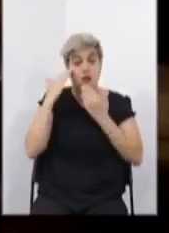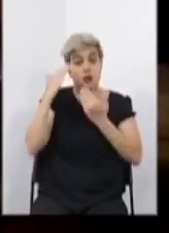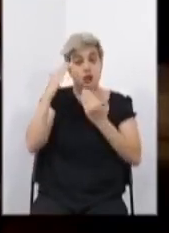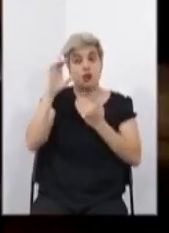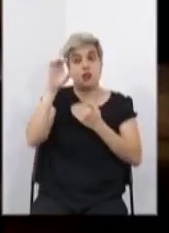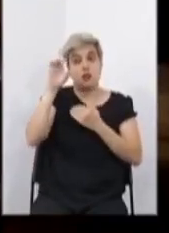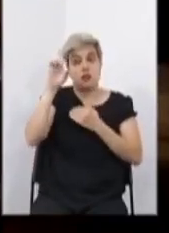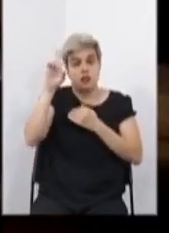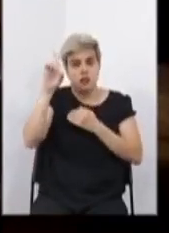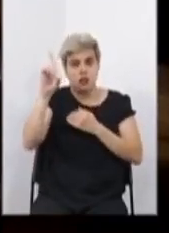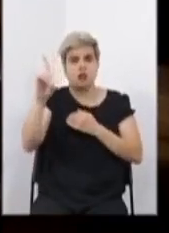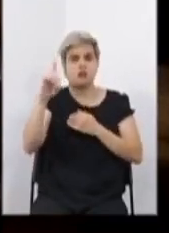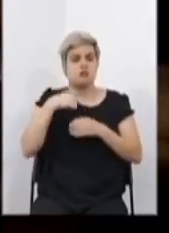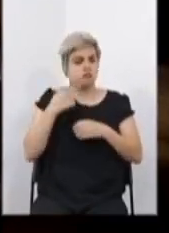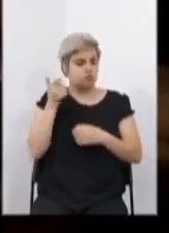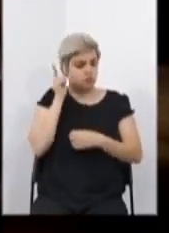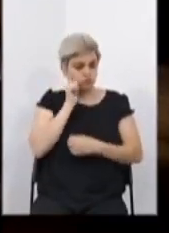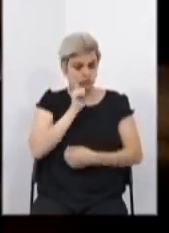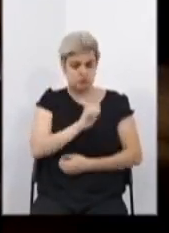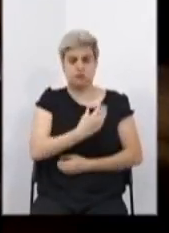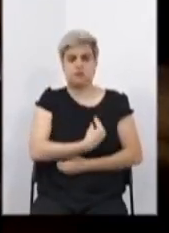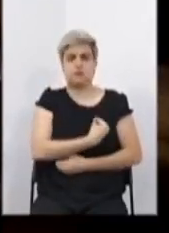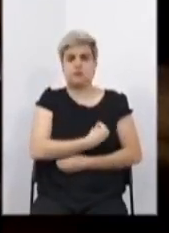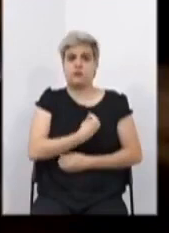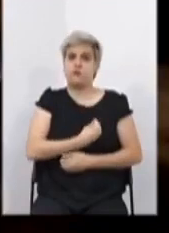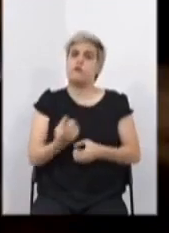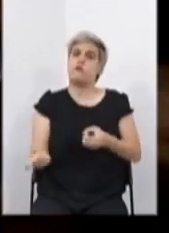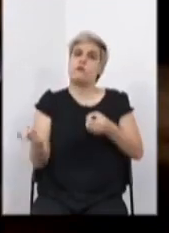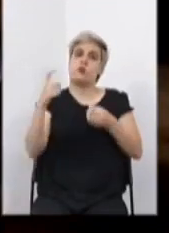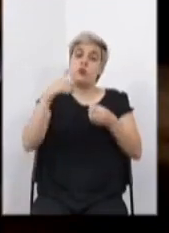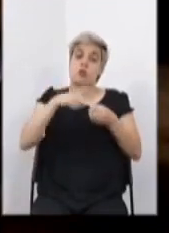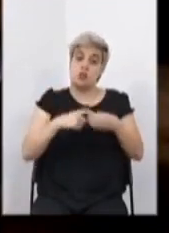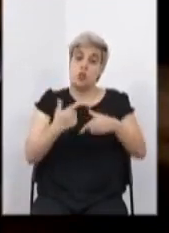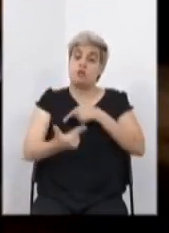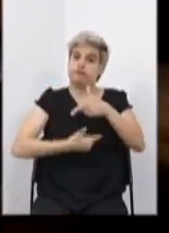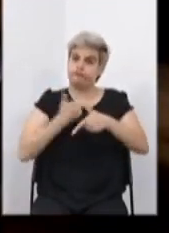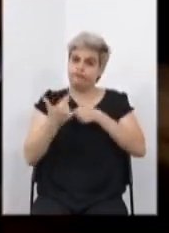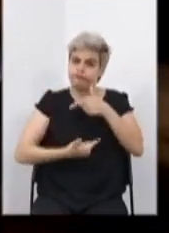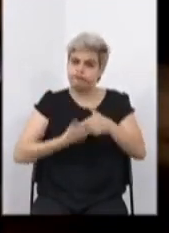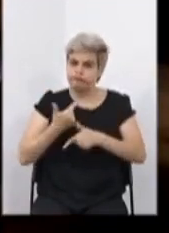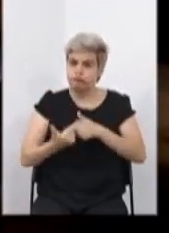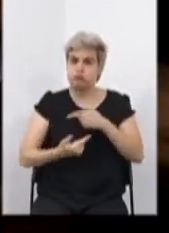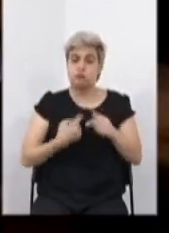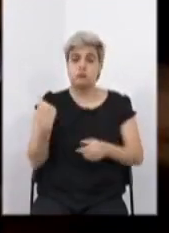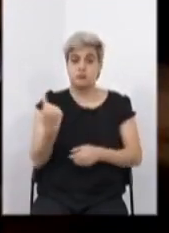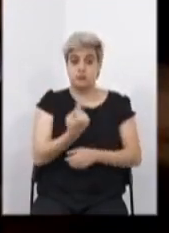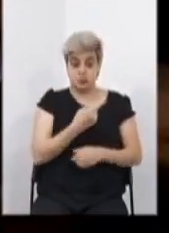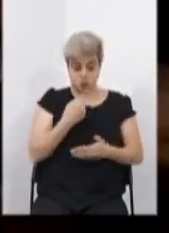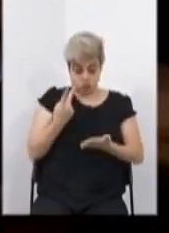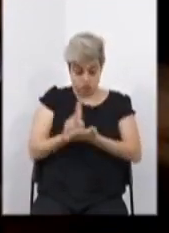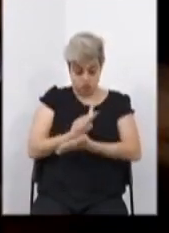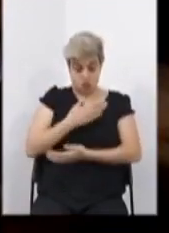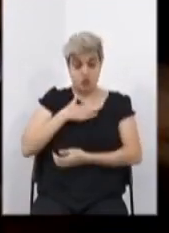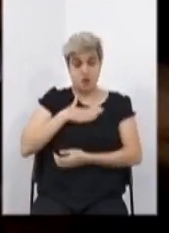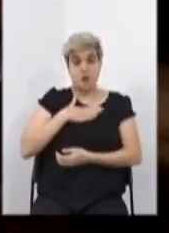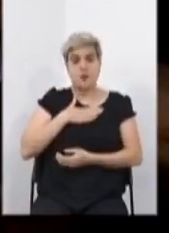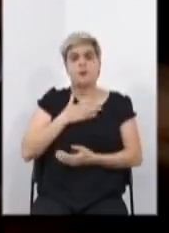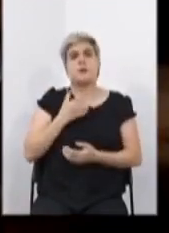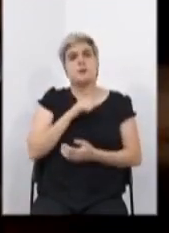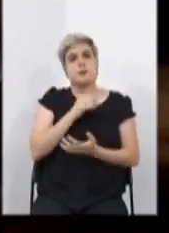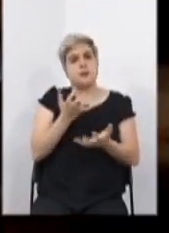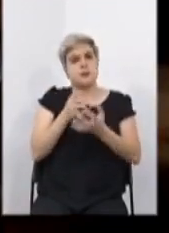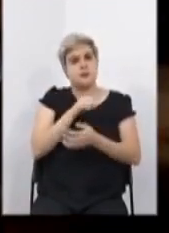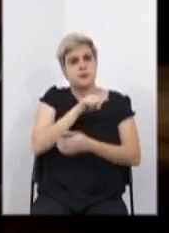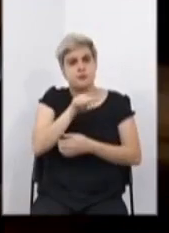permitiu que a gente recuperasse, voltasse ao trabalho, e da nossa ação, do que aconteceu comigo, eu quero que os colegas